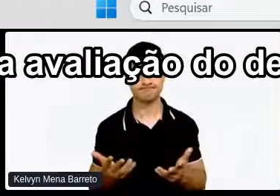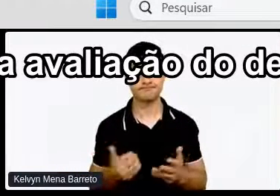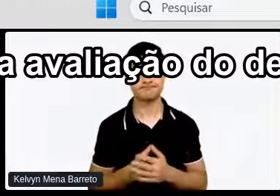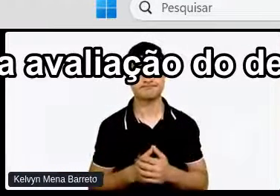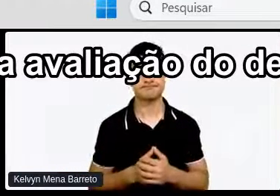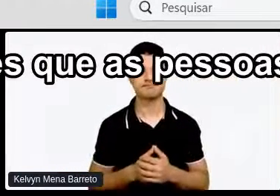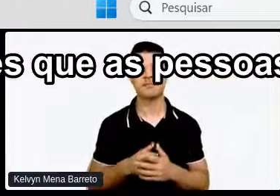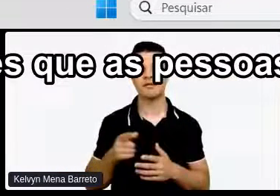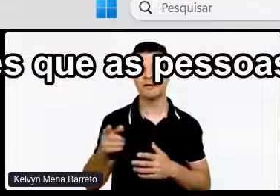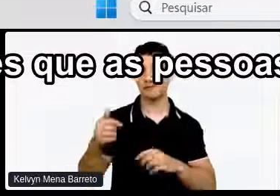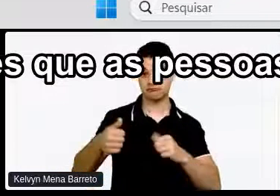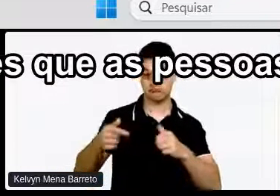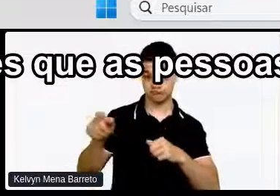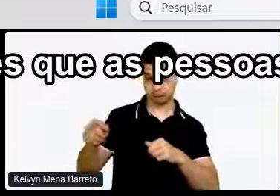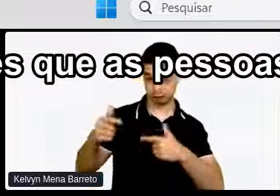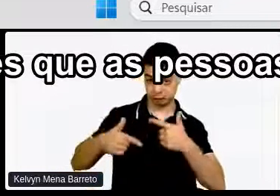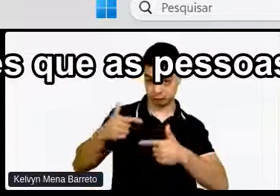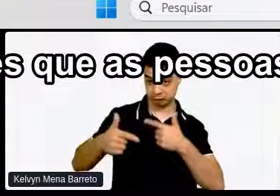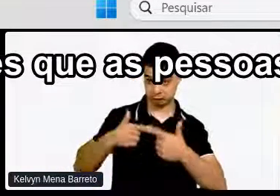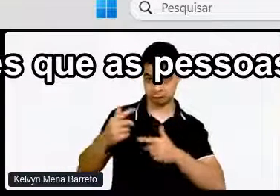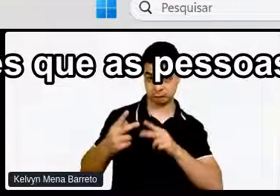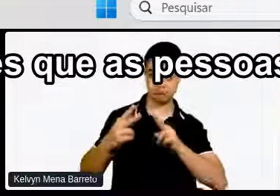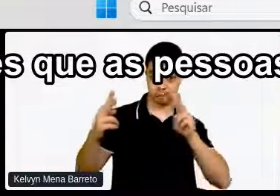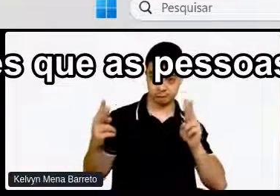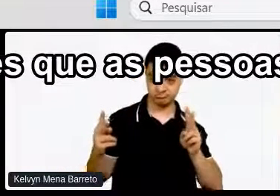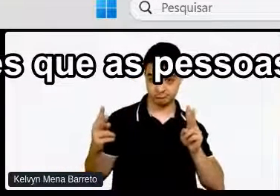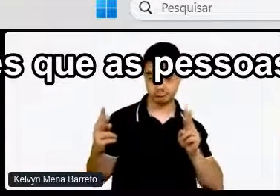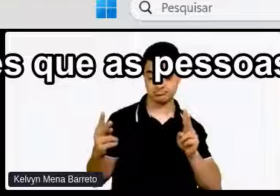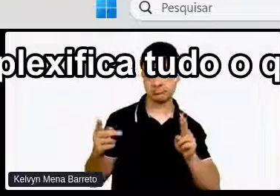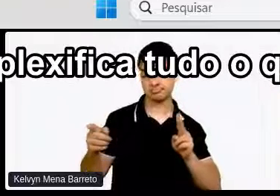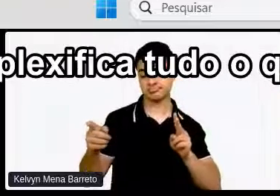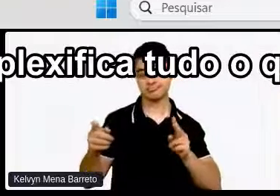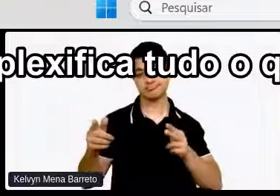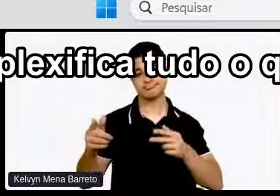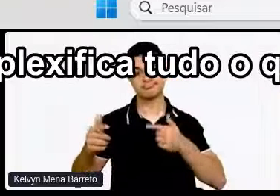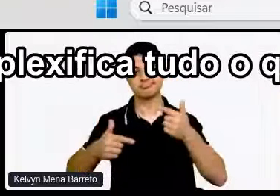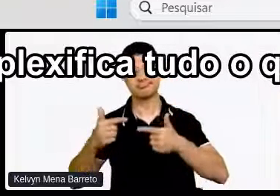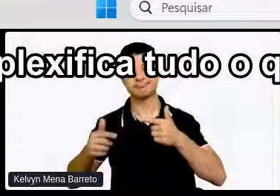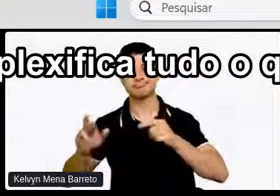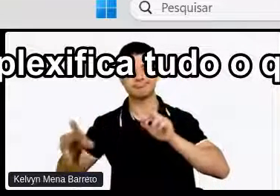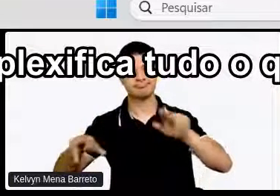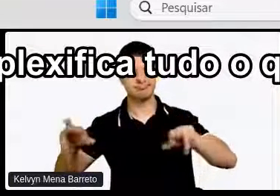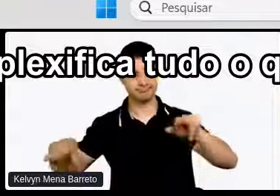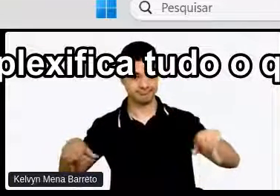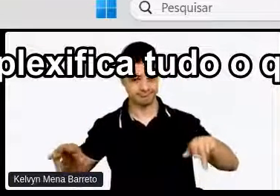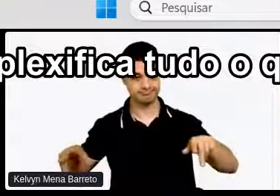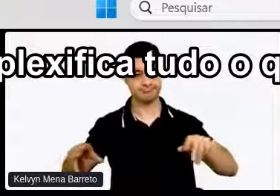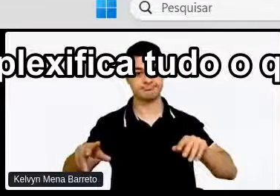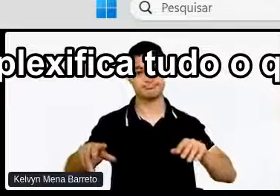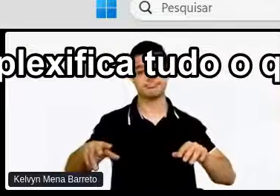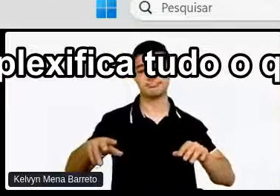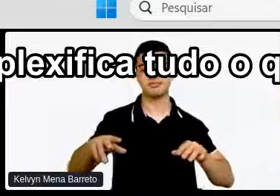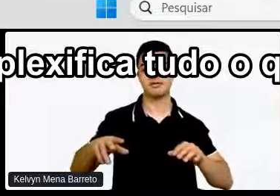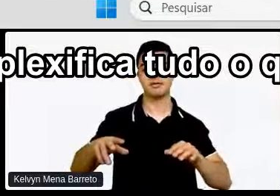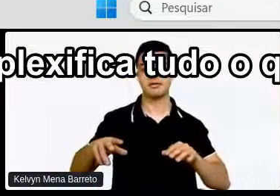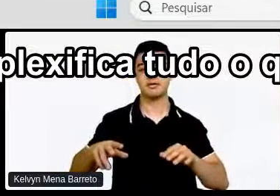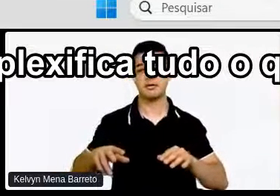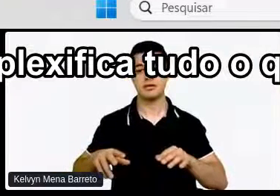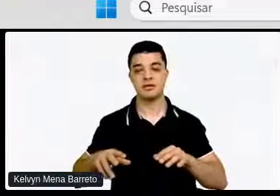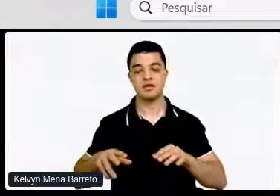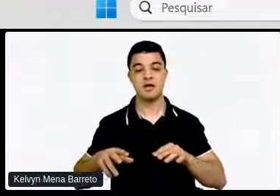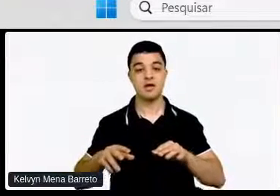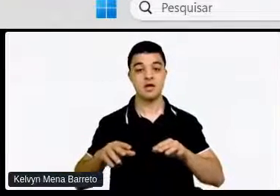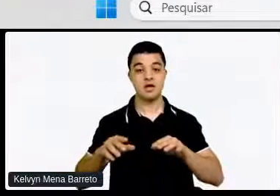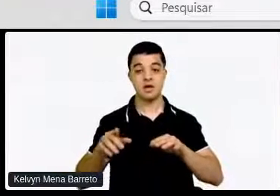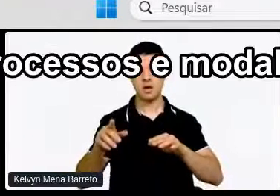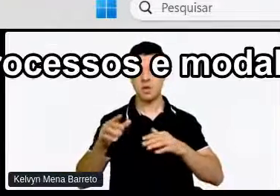Do desempenho No trabalho remoto Com as condições Que as pessoas têm Com os estilos De trabalhar Isso complexifica Tudo que a gente Teria